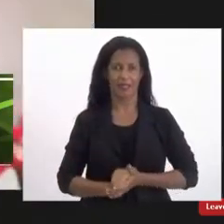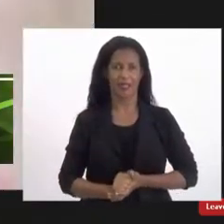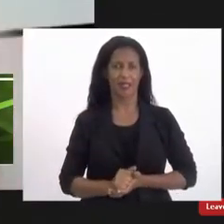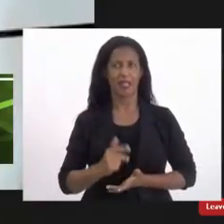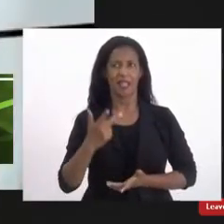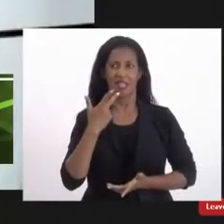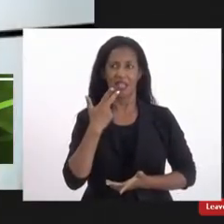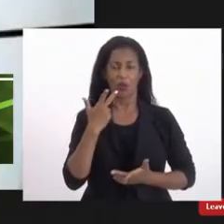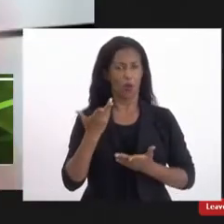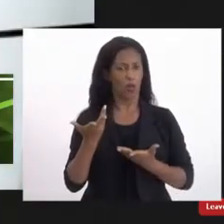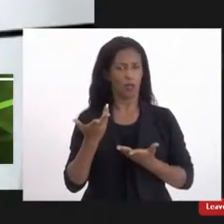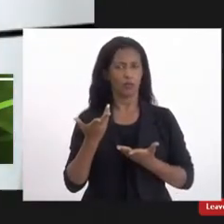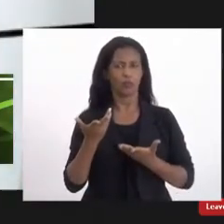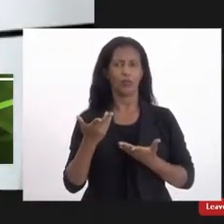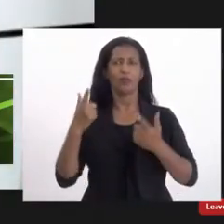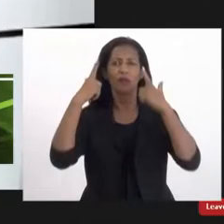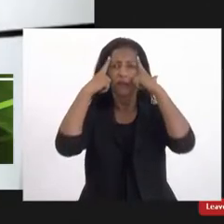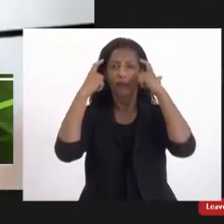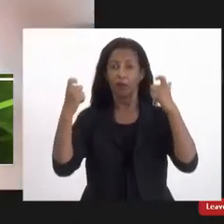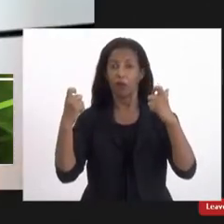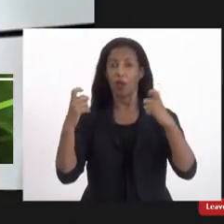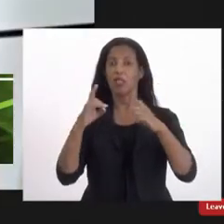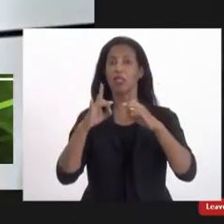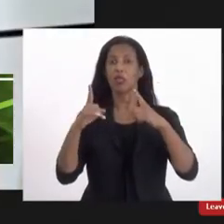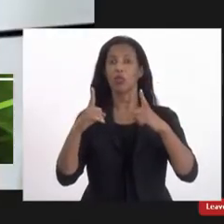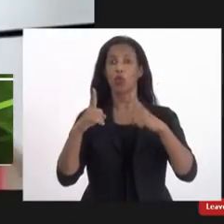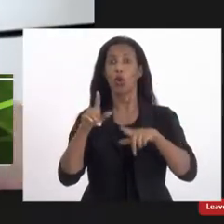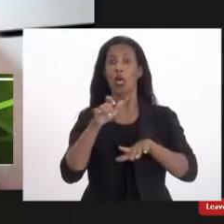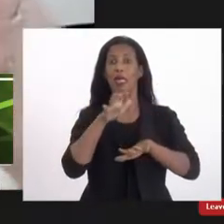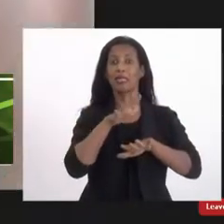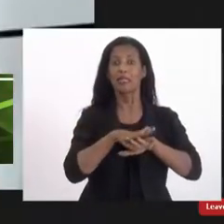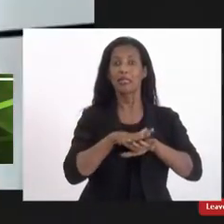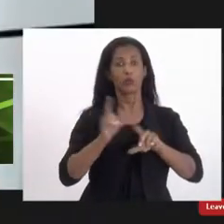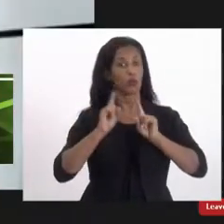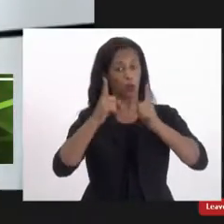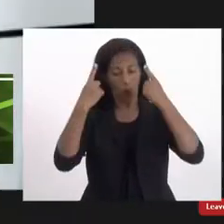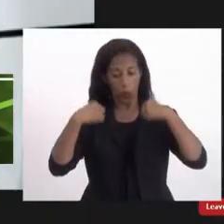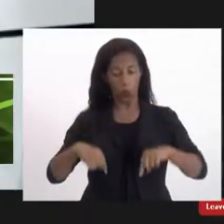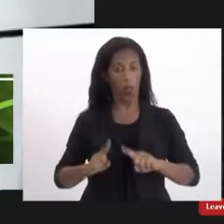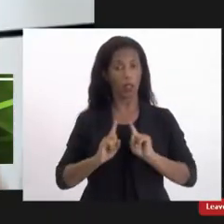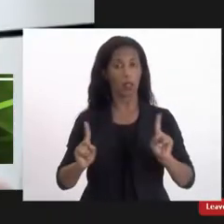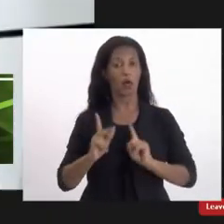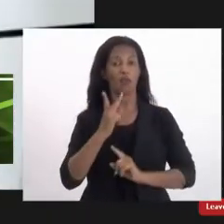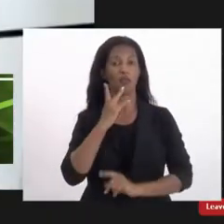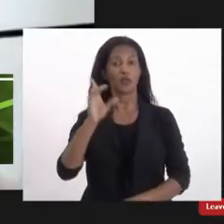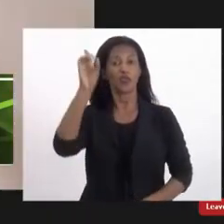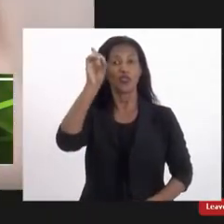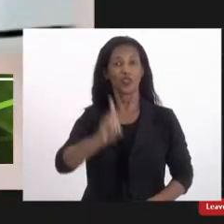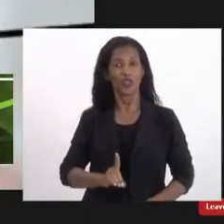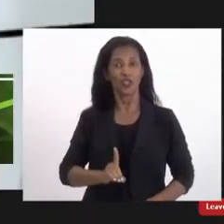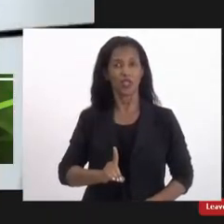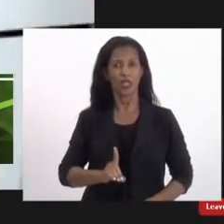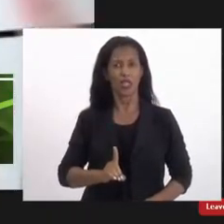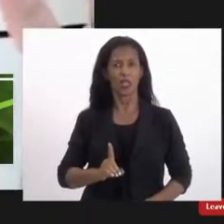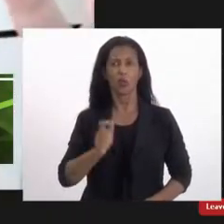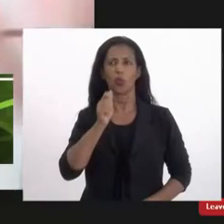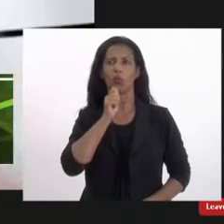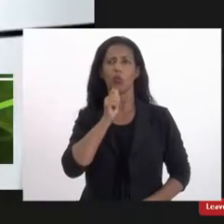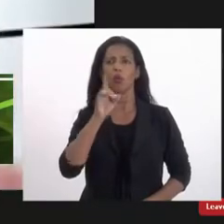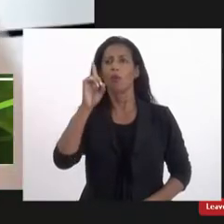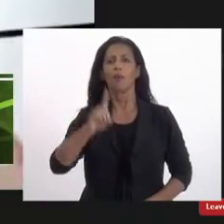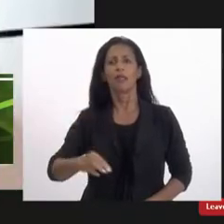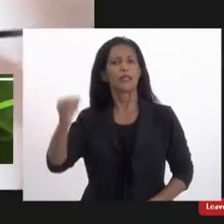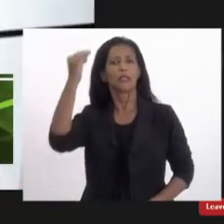não estou falando nem só da violência sexual estou falando de todos os tipos de abuso retirada completa dos direitos porque não tem-se que é uma deficiência